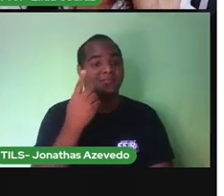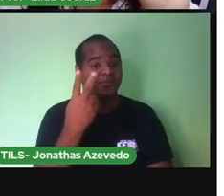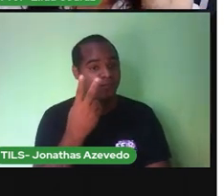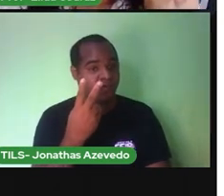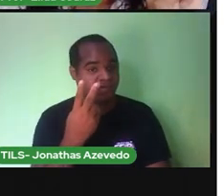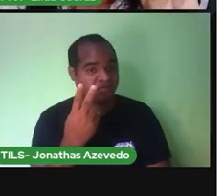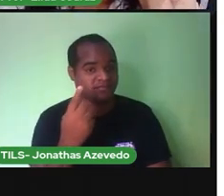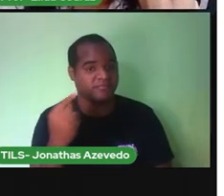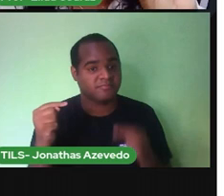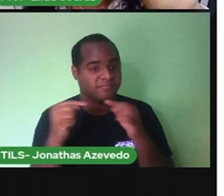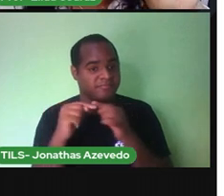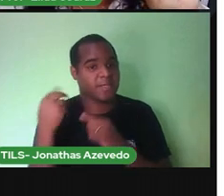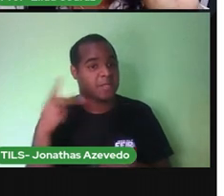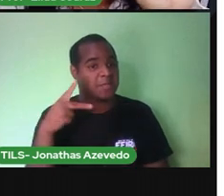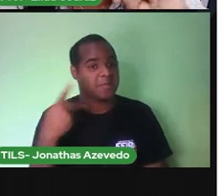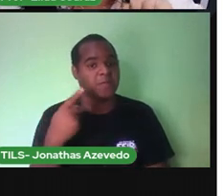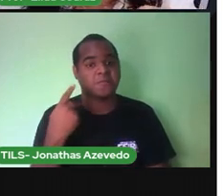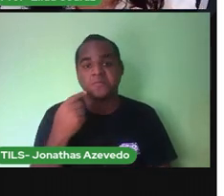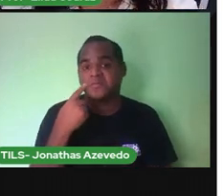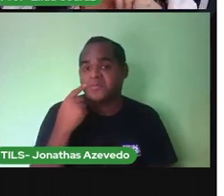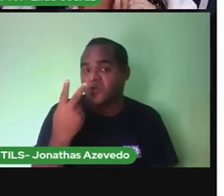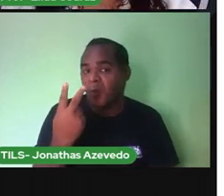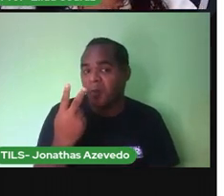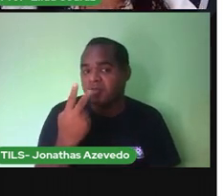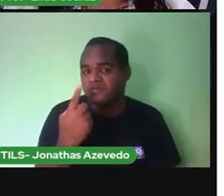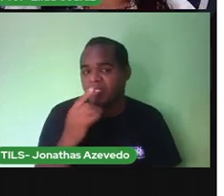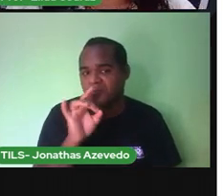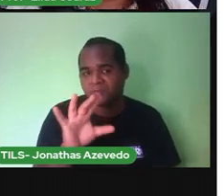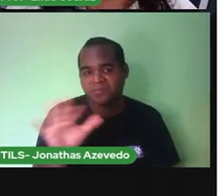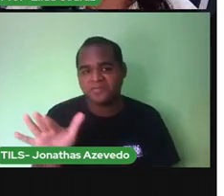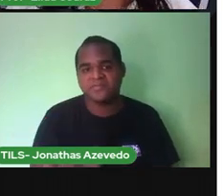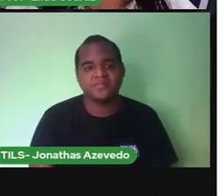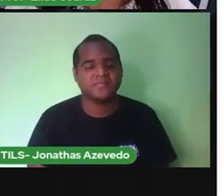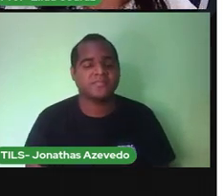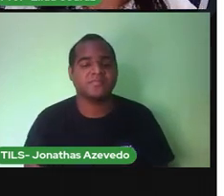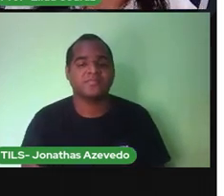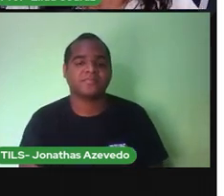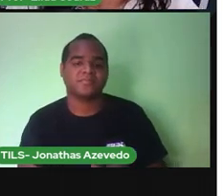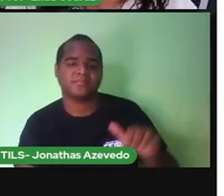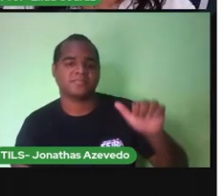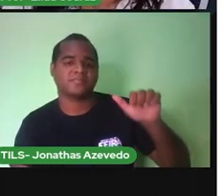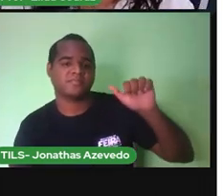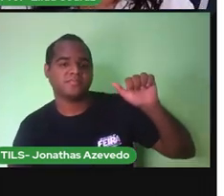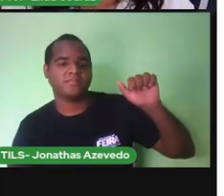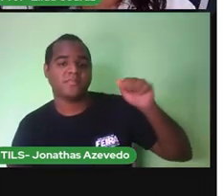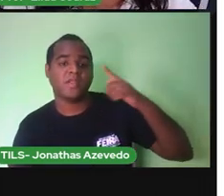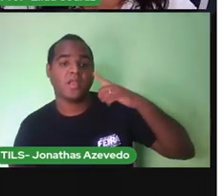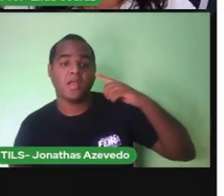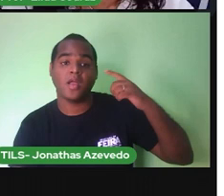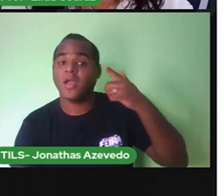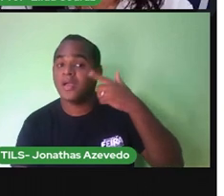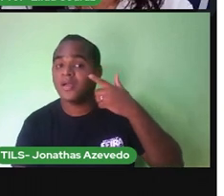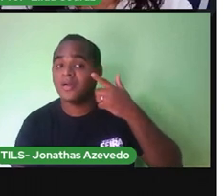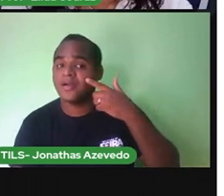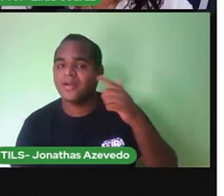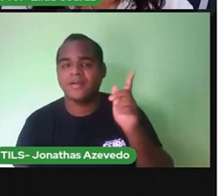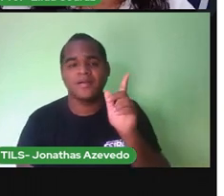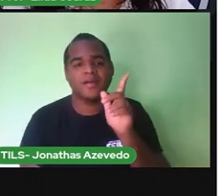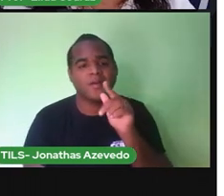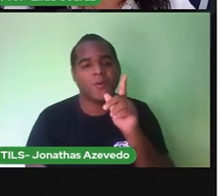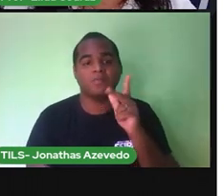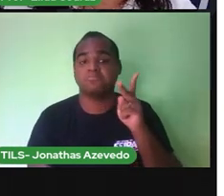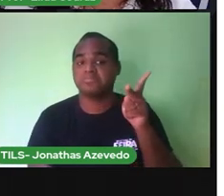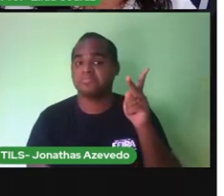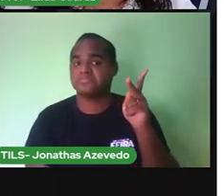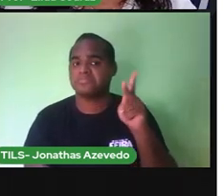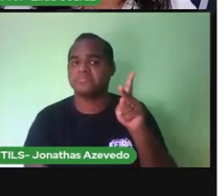De sílabas E a quantidade De dedos A palavra Água E olha Que a gente Fala esse nome Com muita frequência